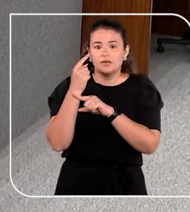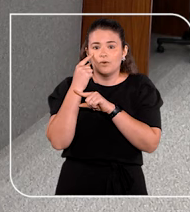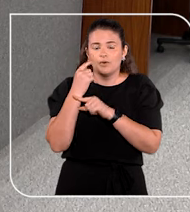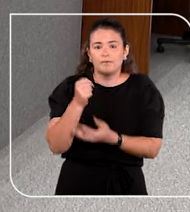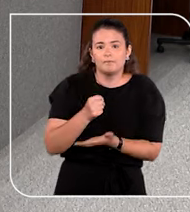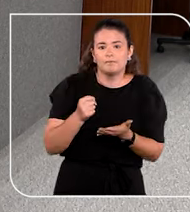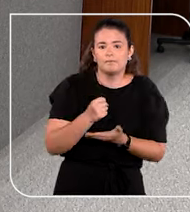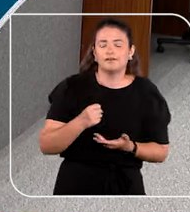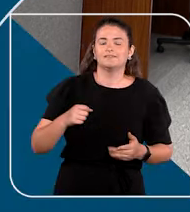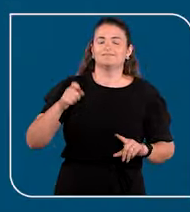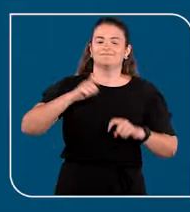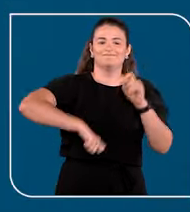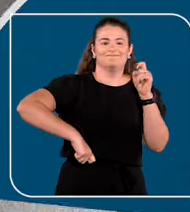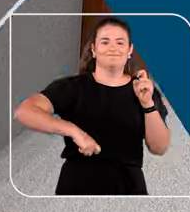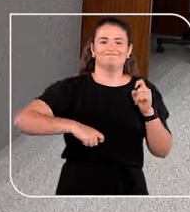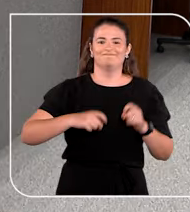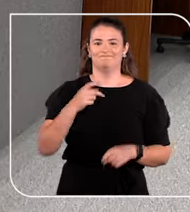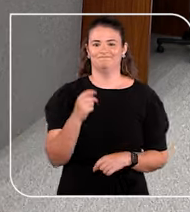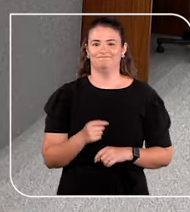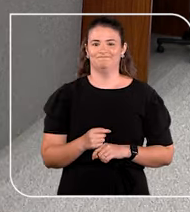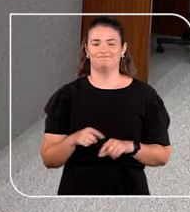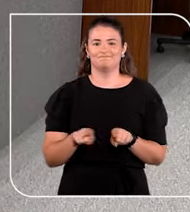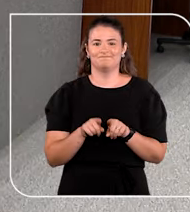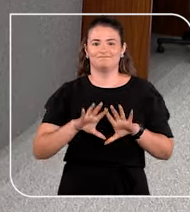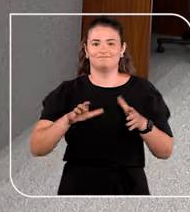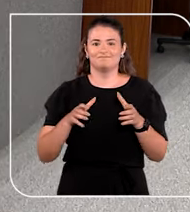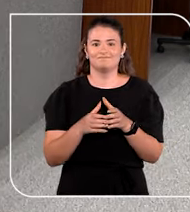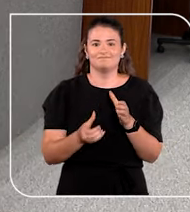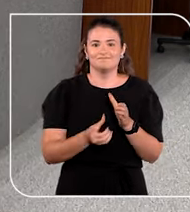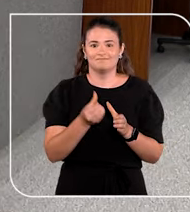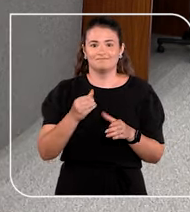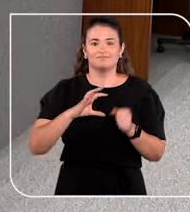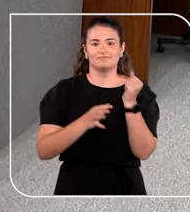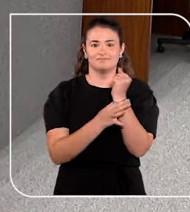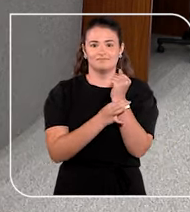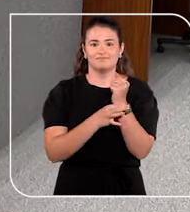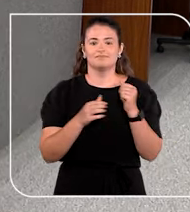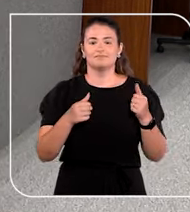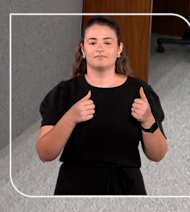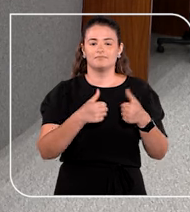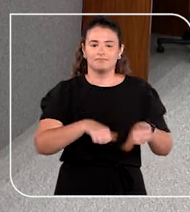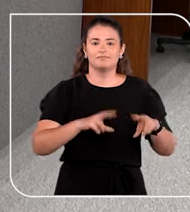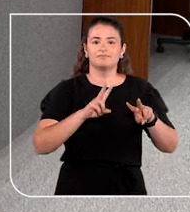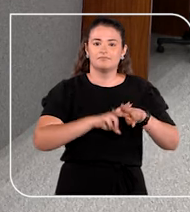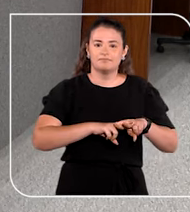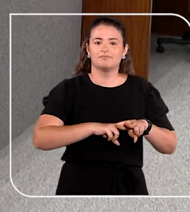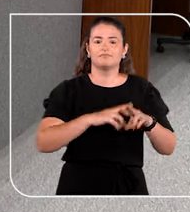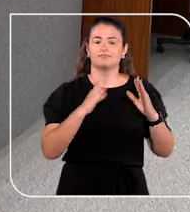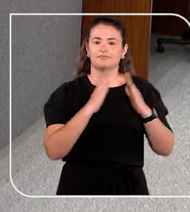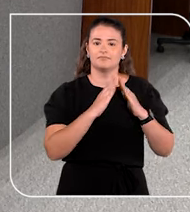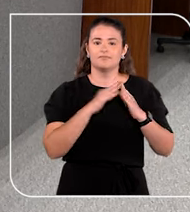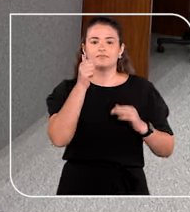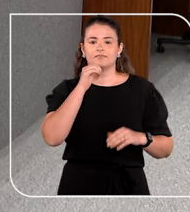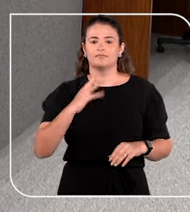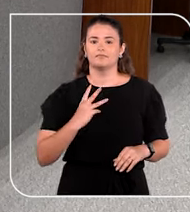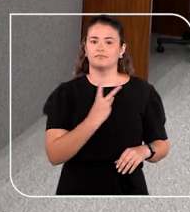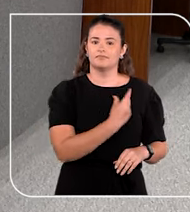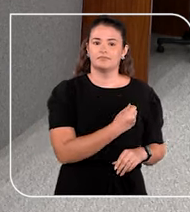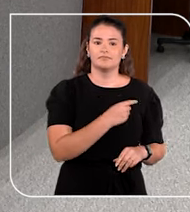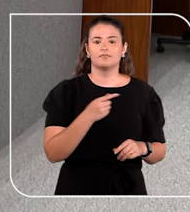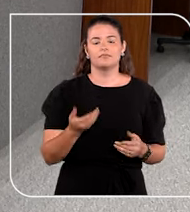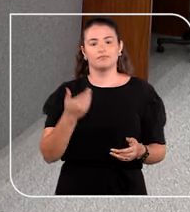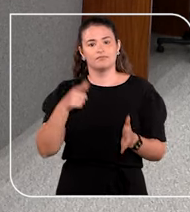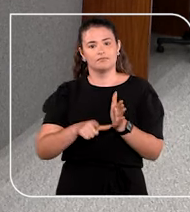estupro de vulnerável. E a sexta turma assegurou prisão domiciliar à mulher trans que teria de cumprir pena